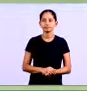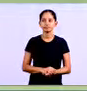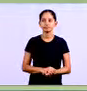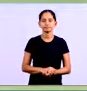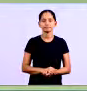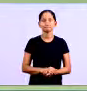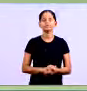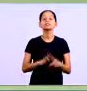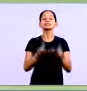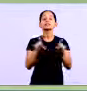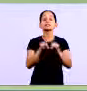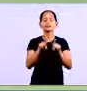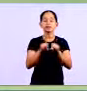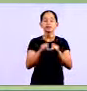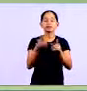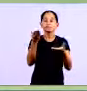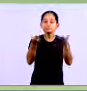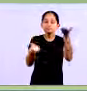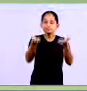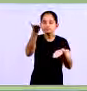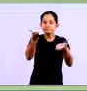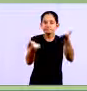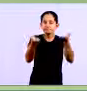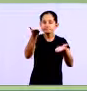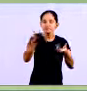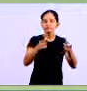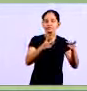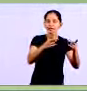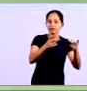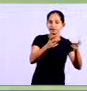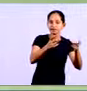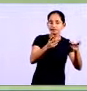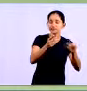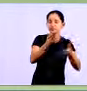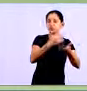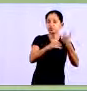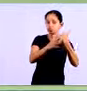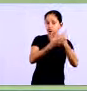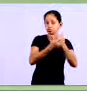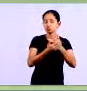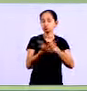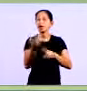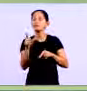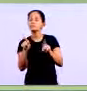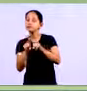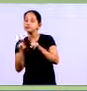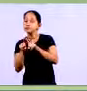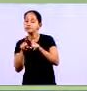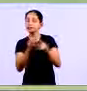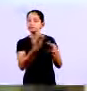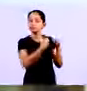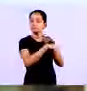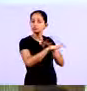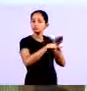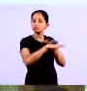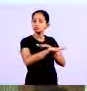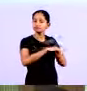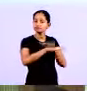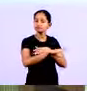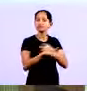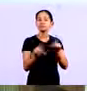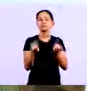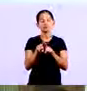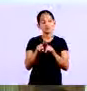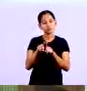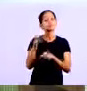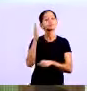das vendas em estoque se você tá relatando ali tudo que você tá vendendo e tá relatando tudo que você tá pagando você tá tendo um controle também das suas vendas de